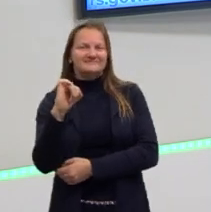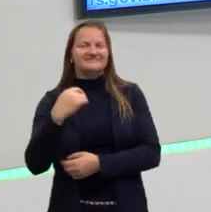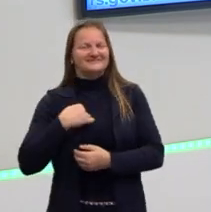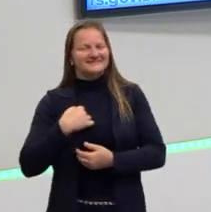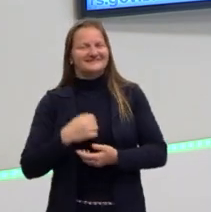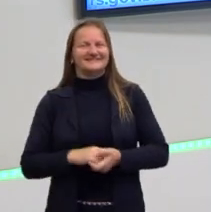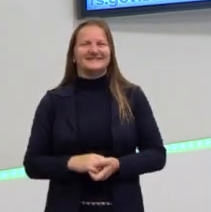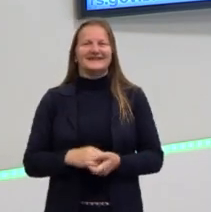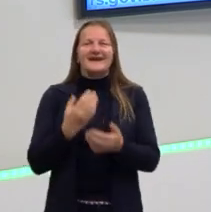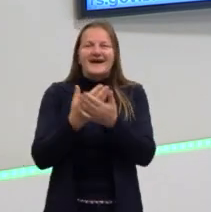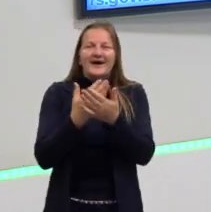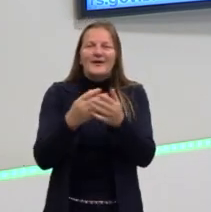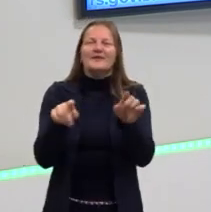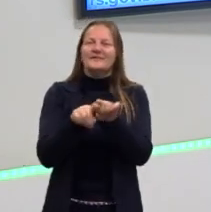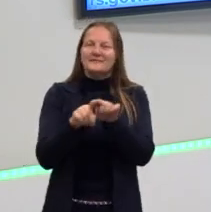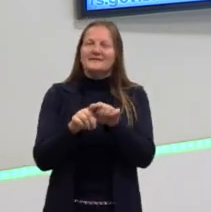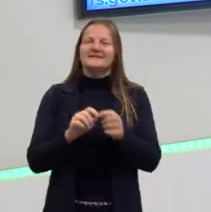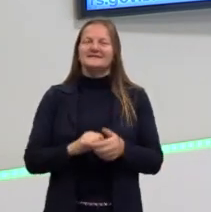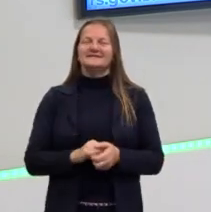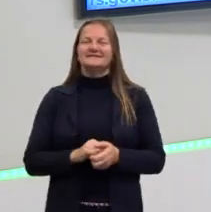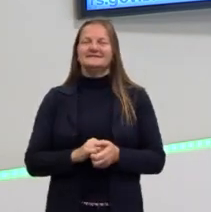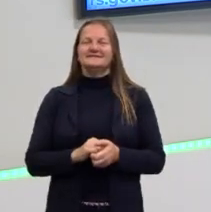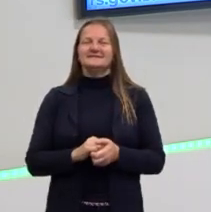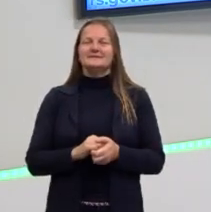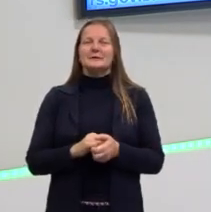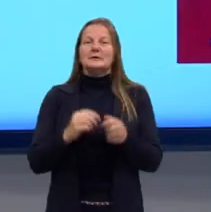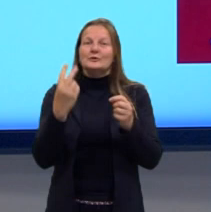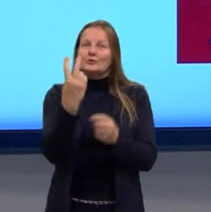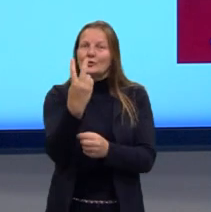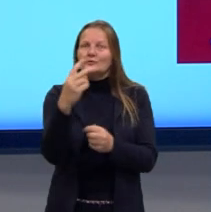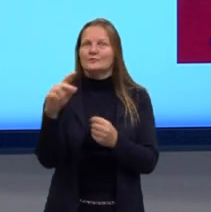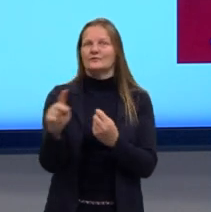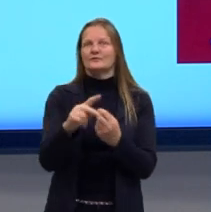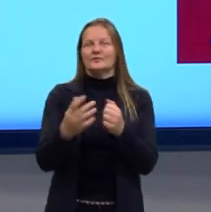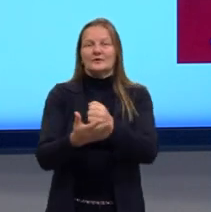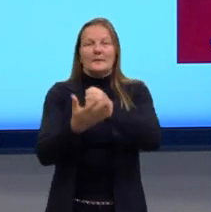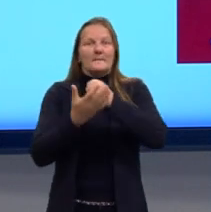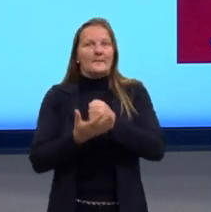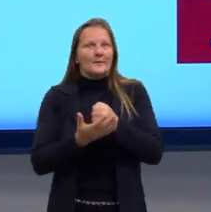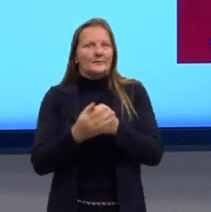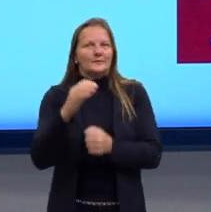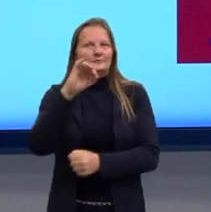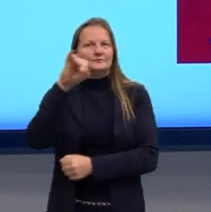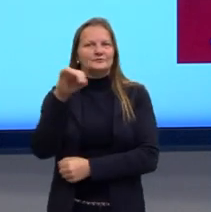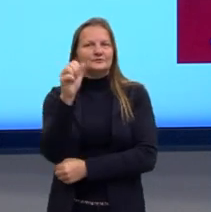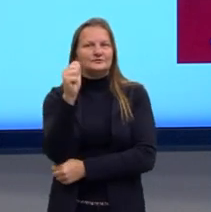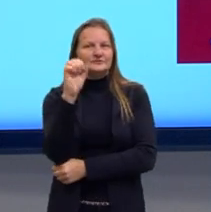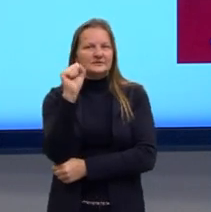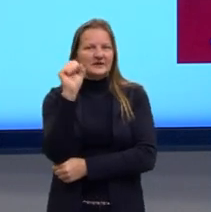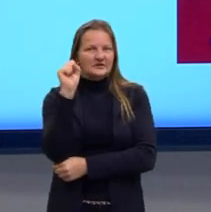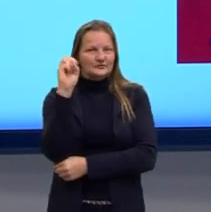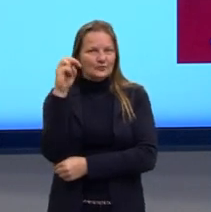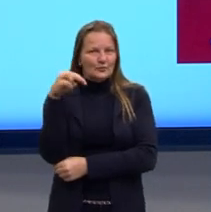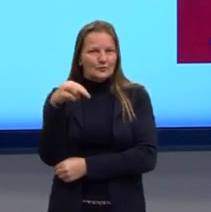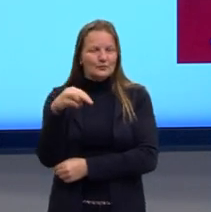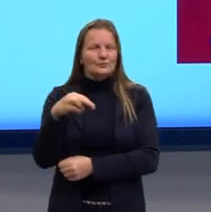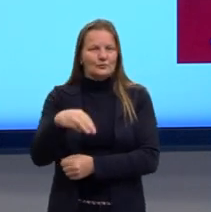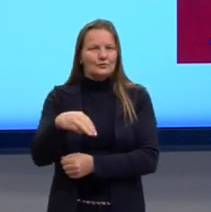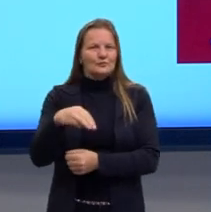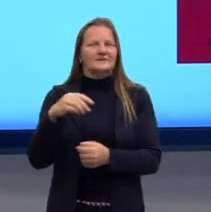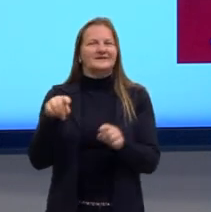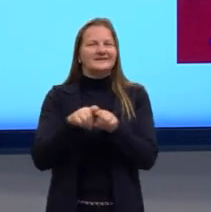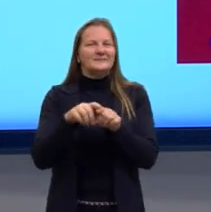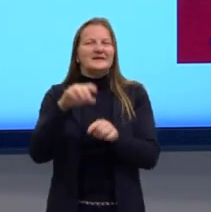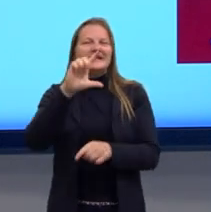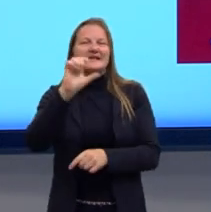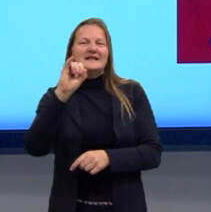essas aulas são assistidas pelo professor Jaysson, curador da disciplina de sociologia, e também pela professora